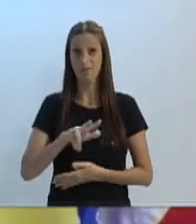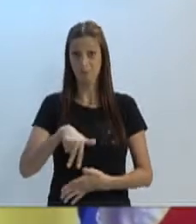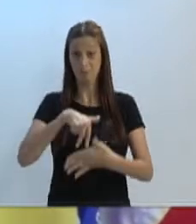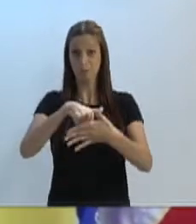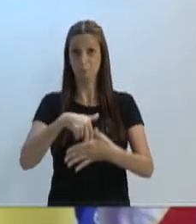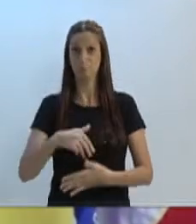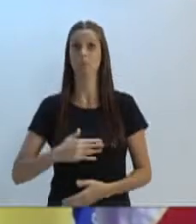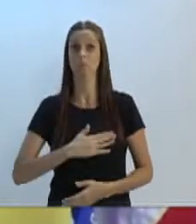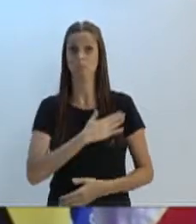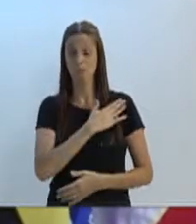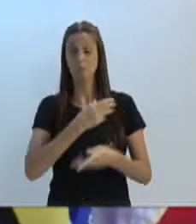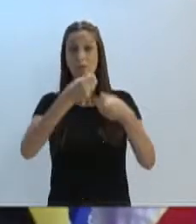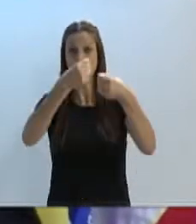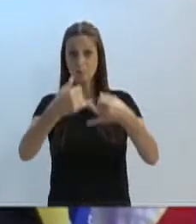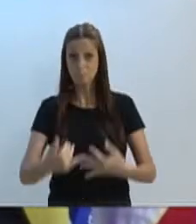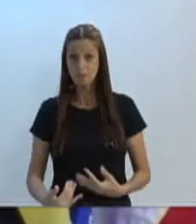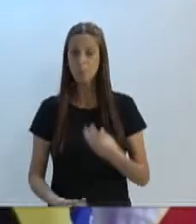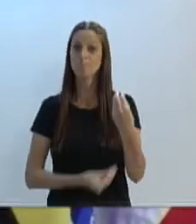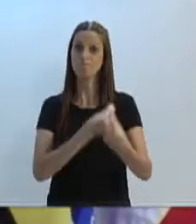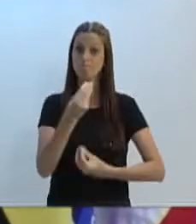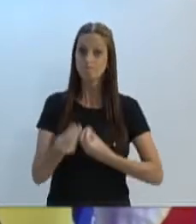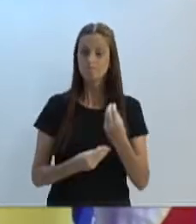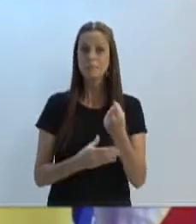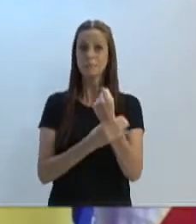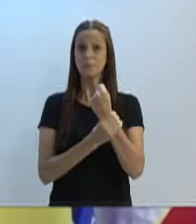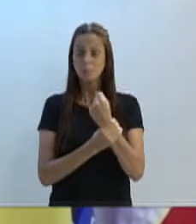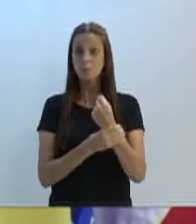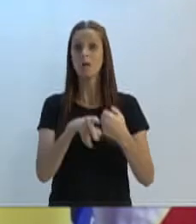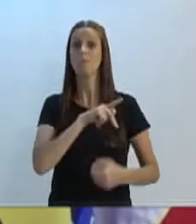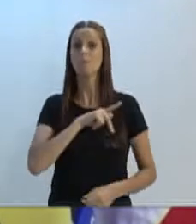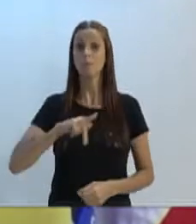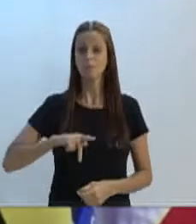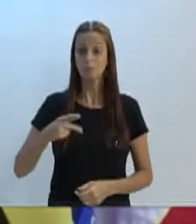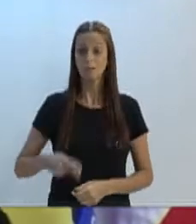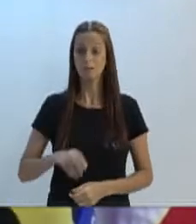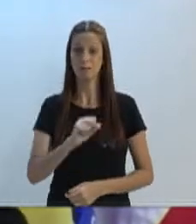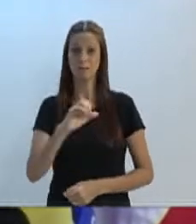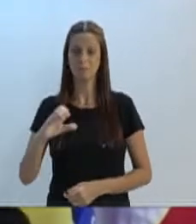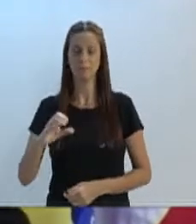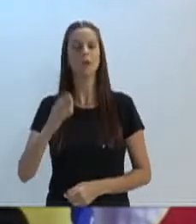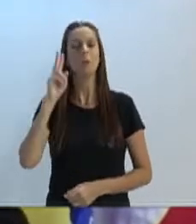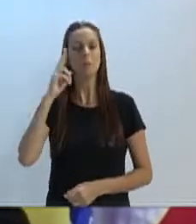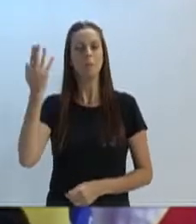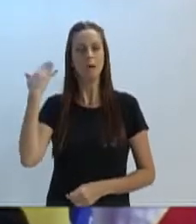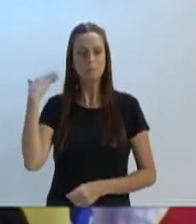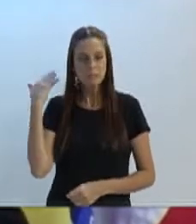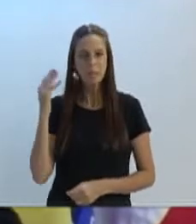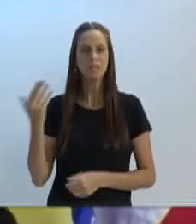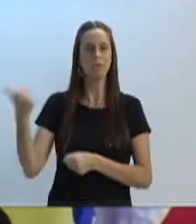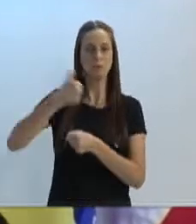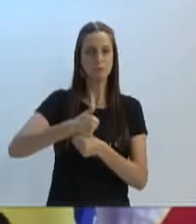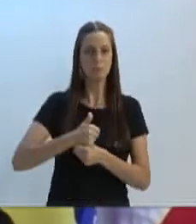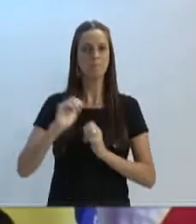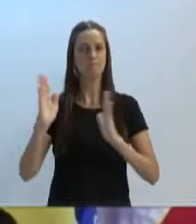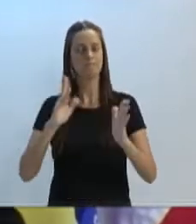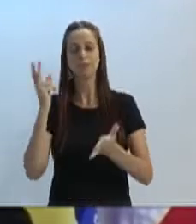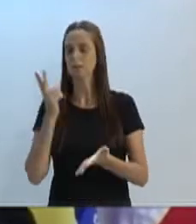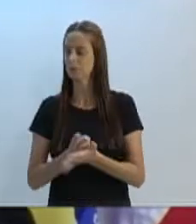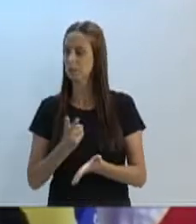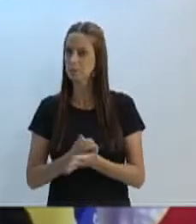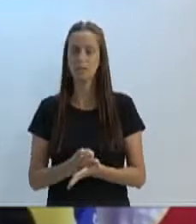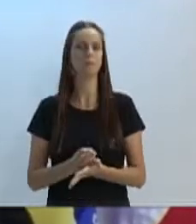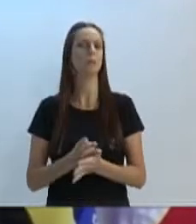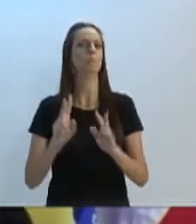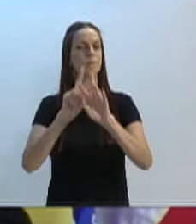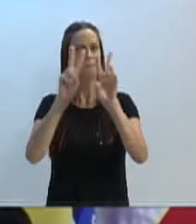condições da segurança pública do Estado de Santa Catarina. Desde o início do meu mandato, eu tenho cobrado para Blumenau o fortalecimento do